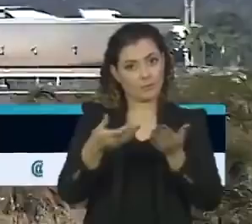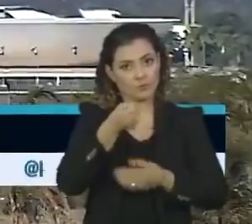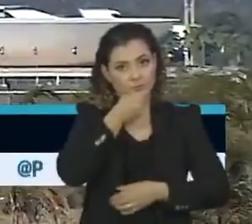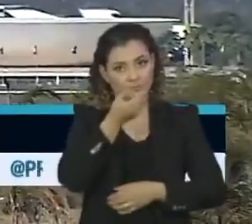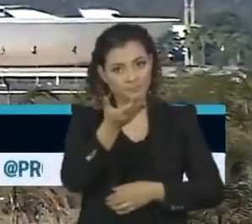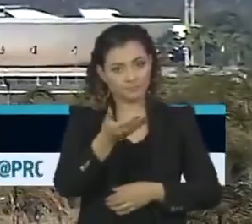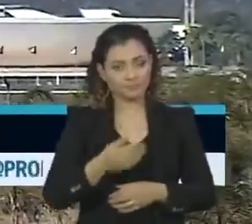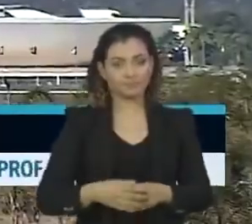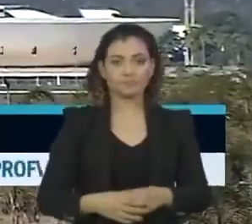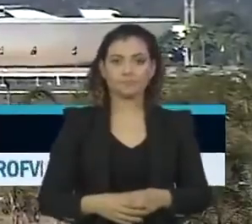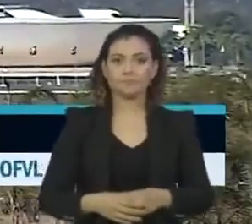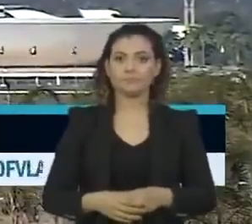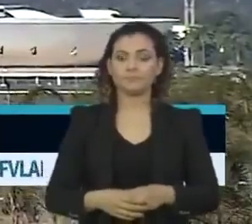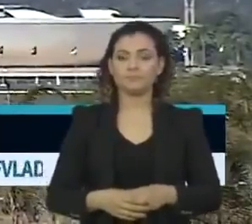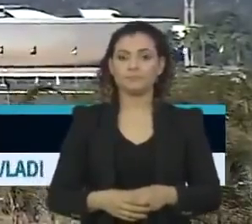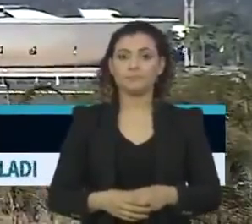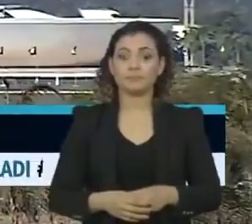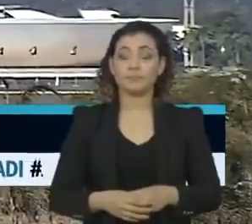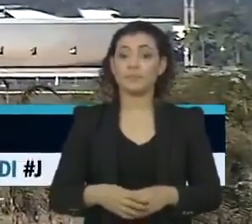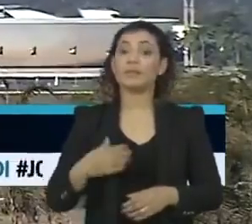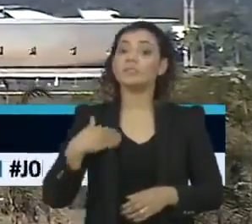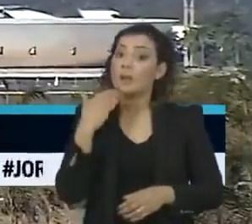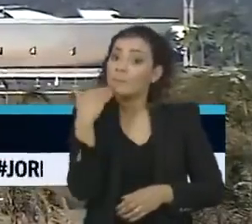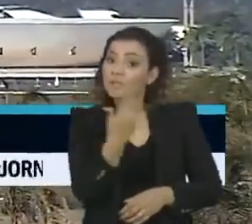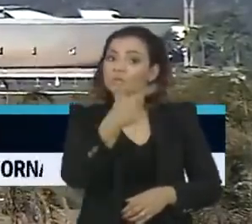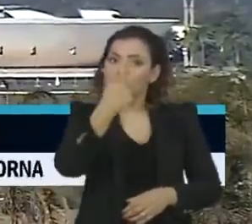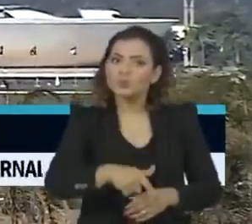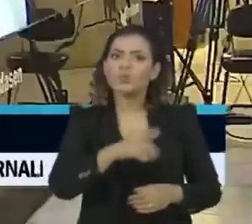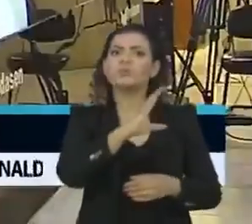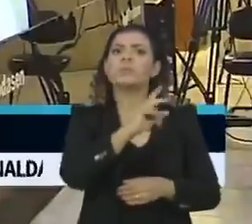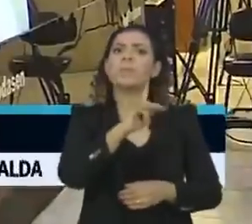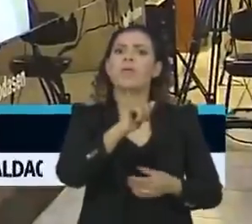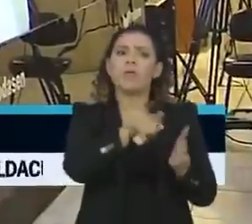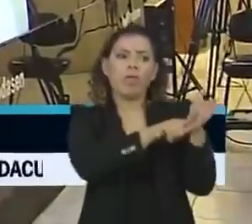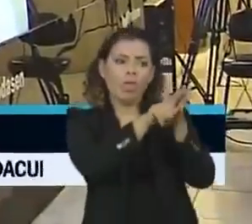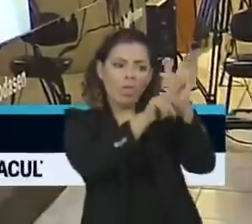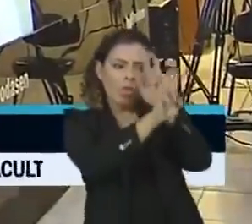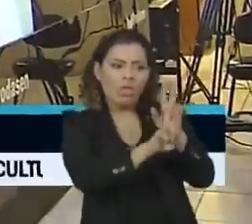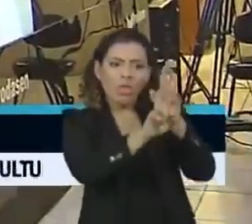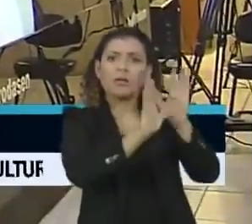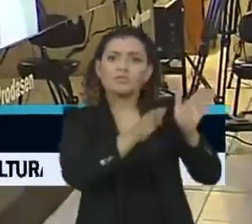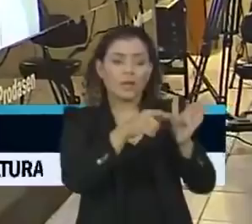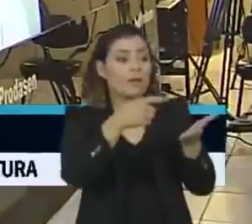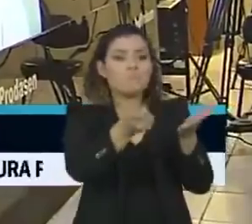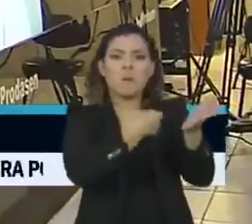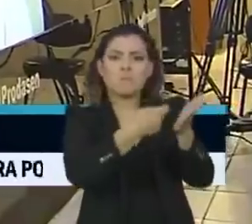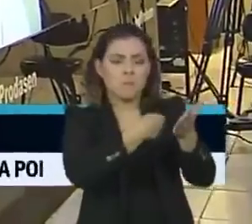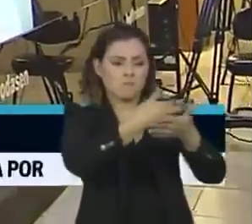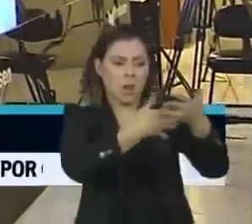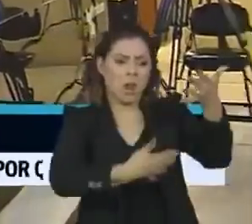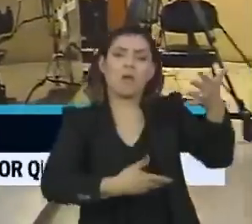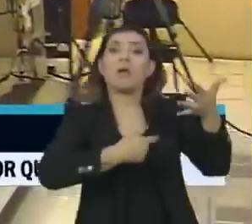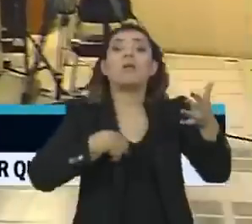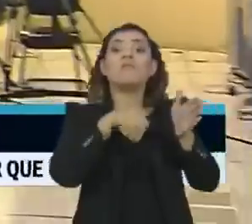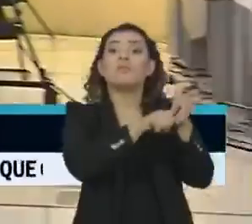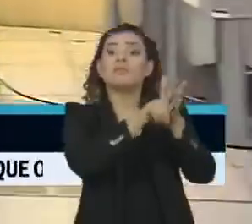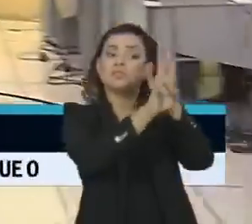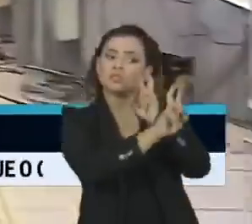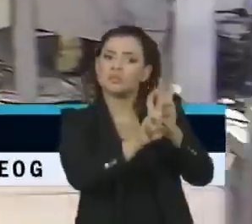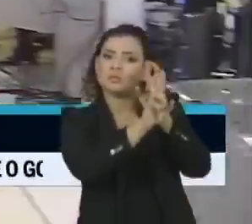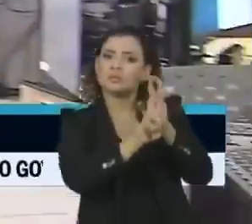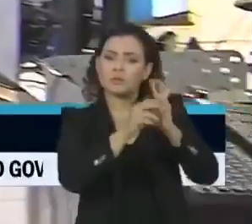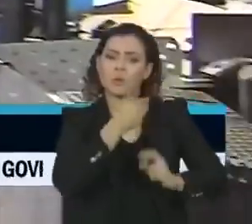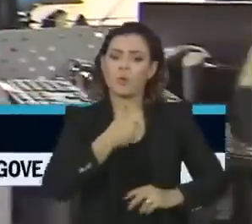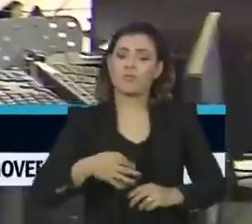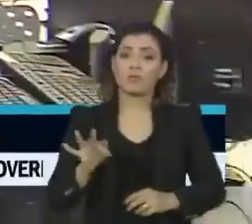reportagem. O segundo pedido de CPI já foi protocolado com assinaturas suficientes para ampliar a investigação e, além do